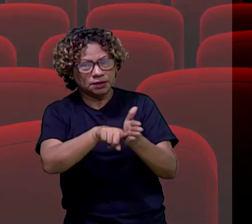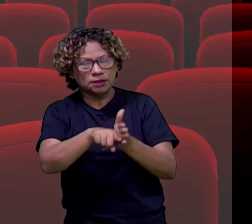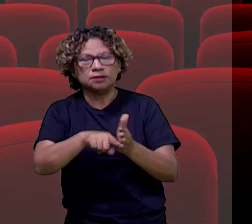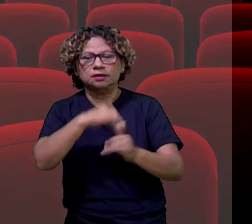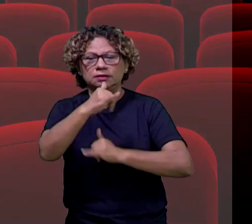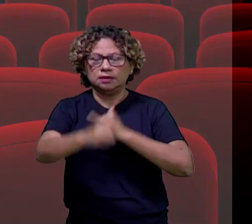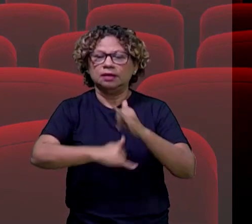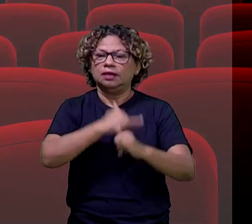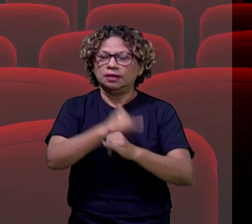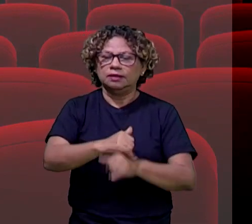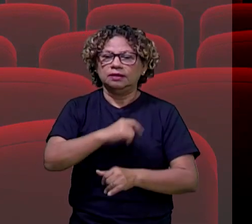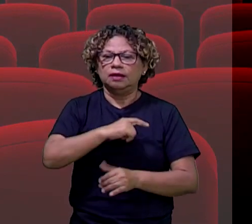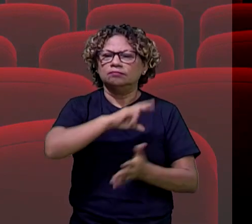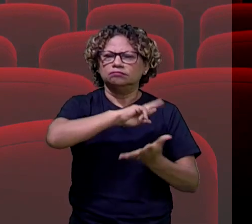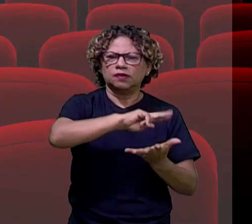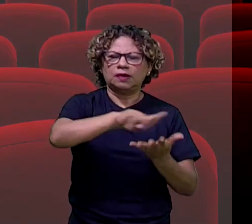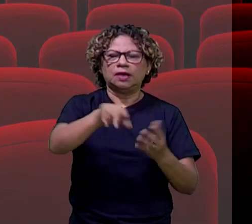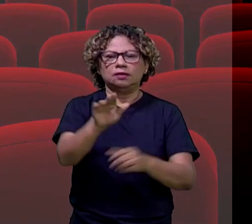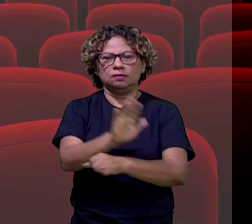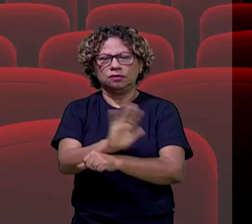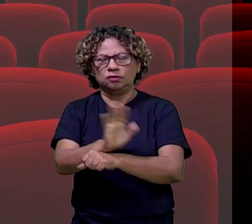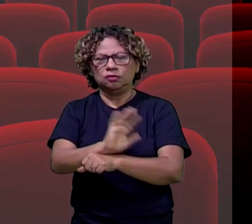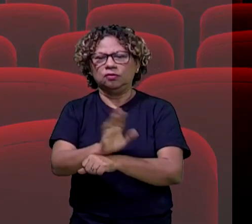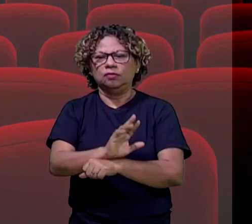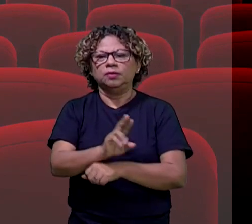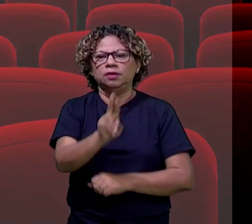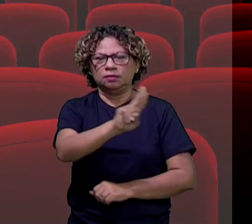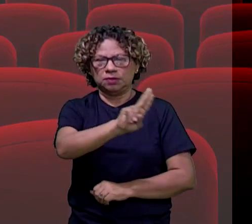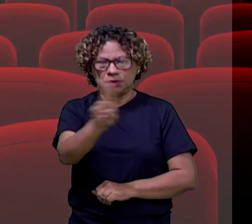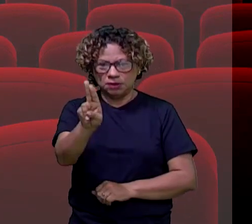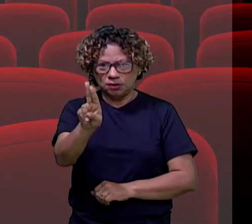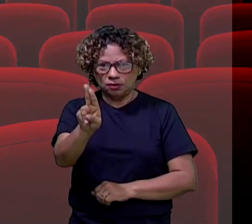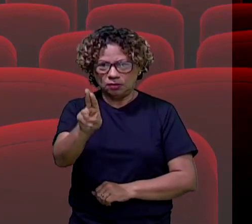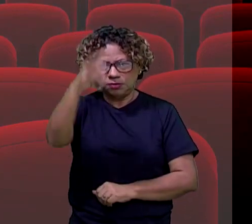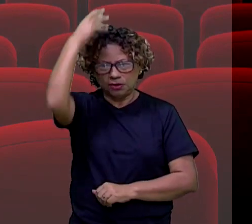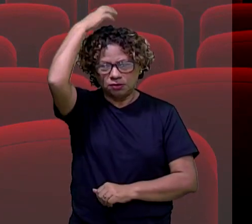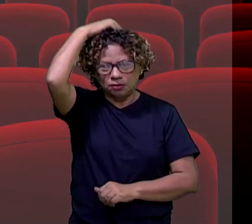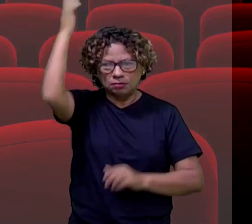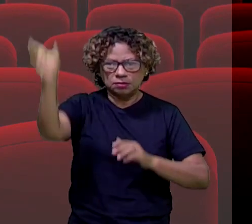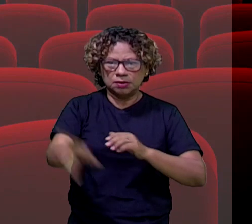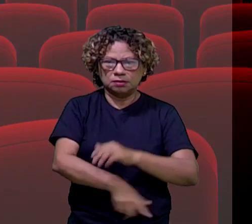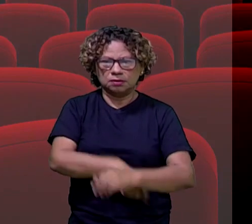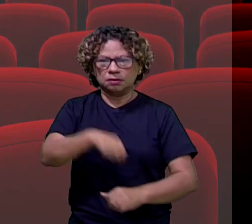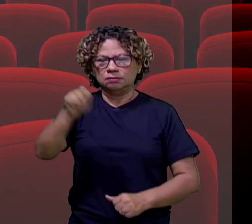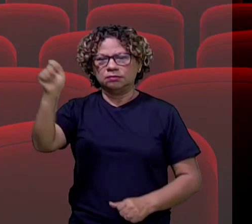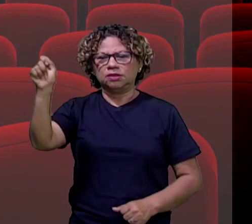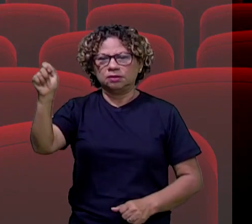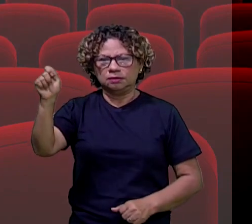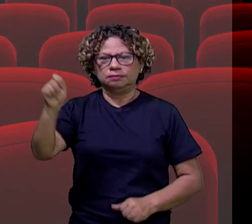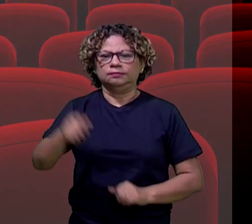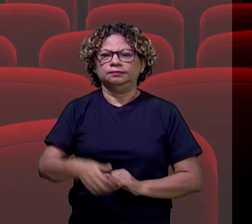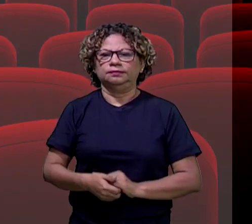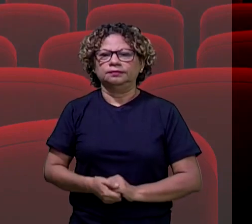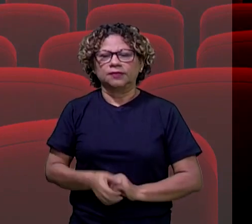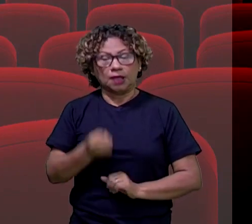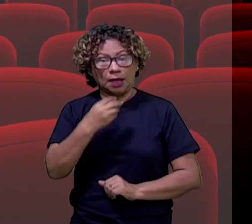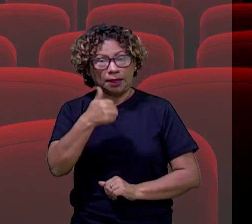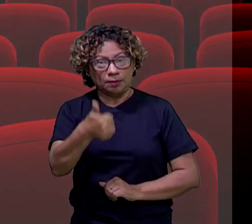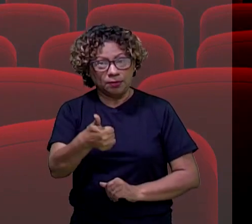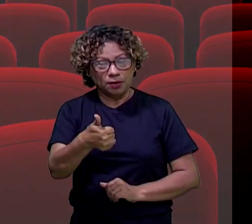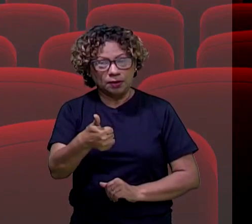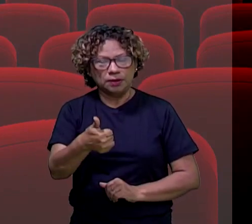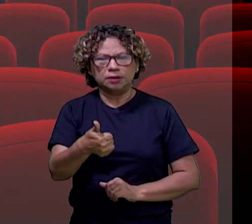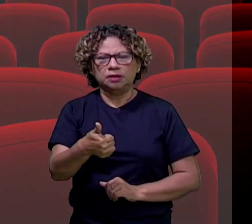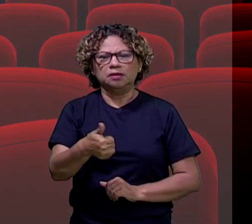diversos outros filmes, também voltados aí com a história do Rei Artu e a sua famosa espada Excalibur, tá bom? Então, você